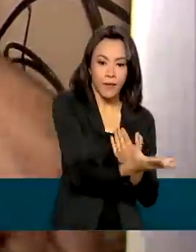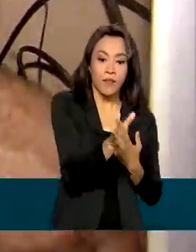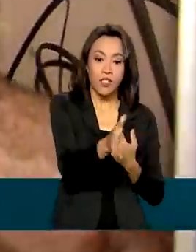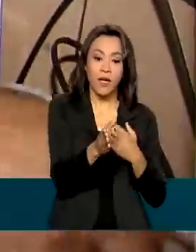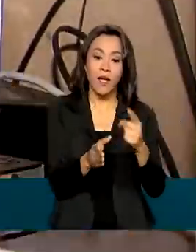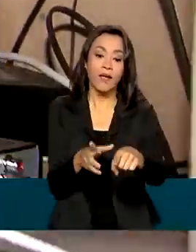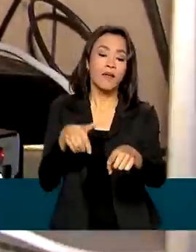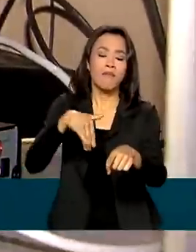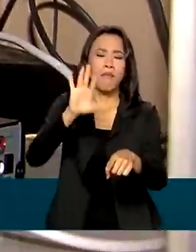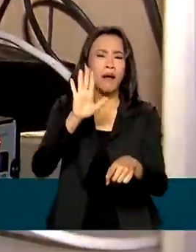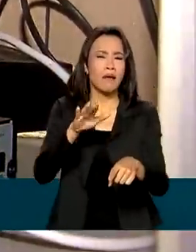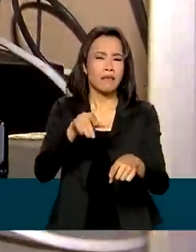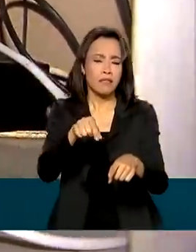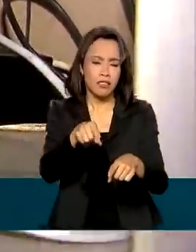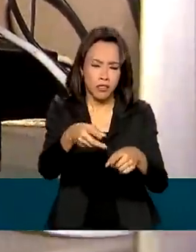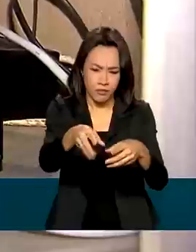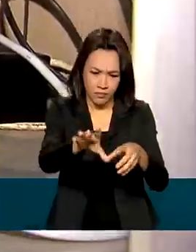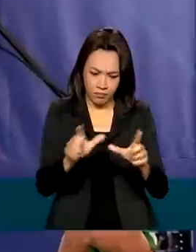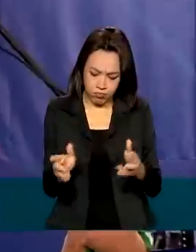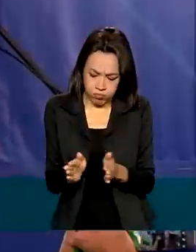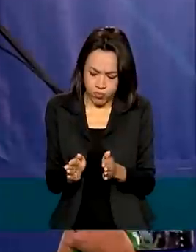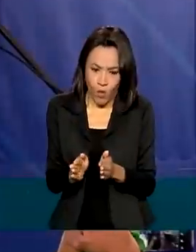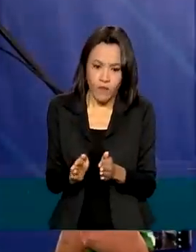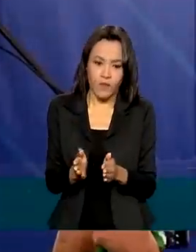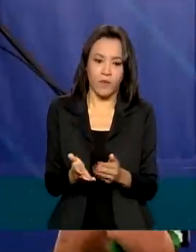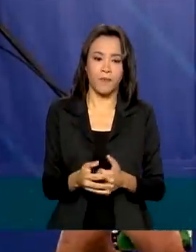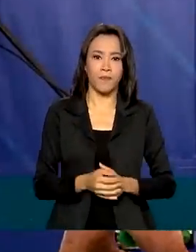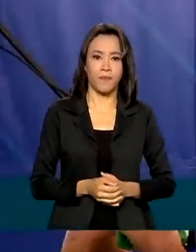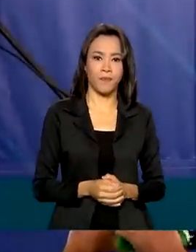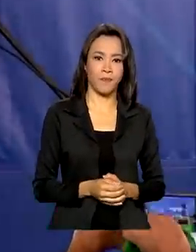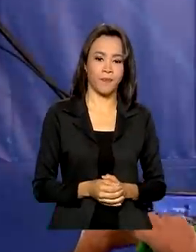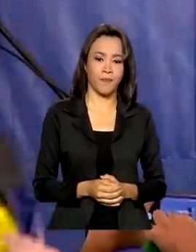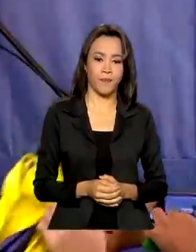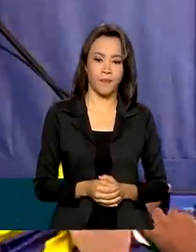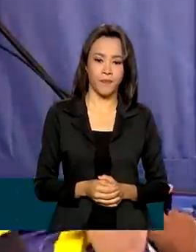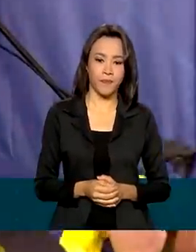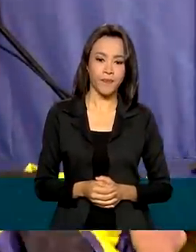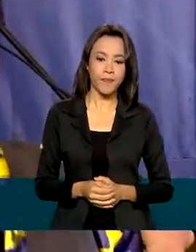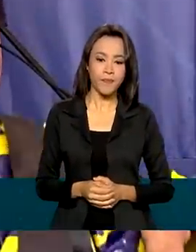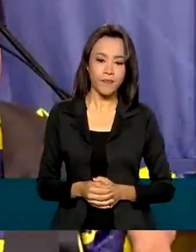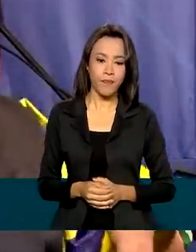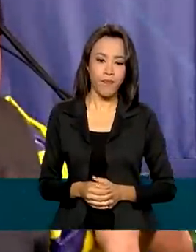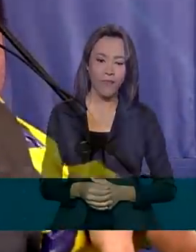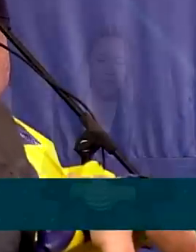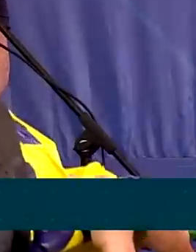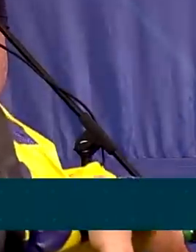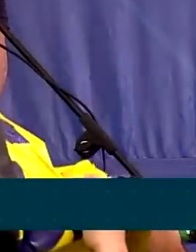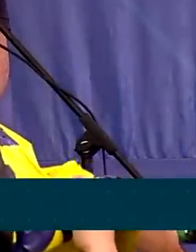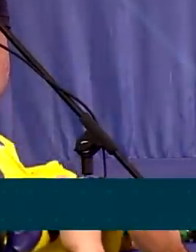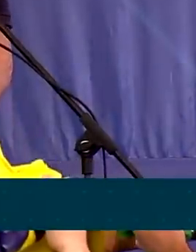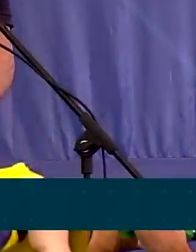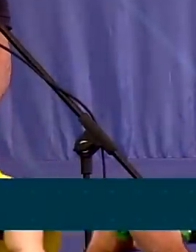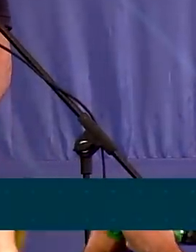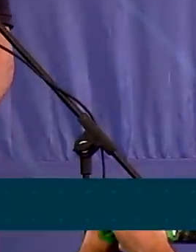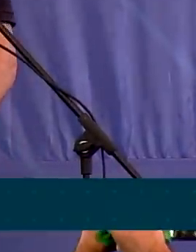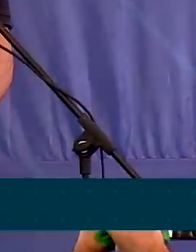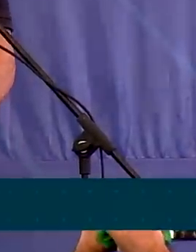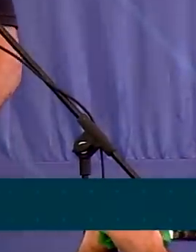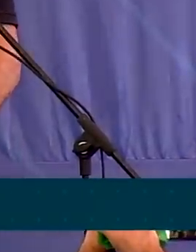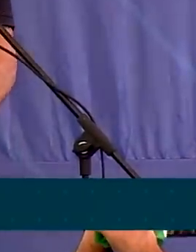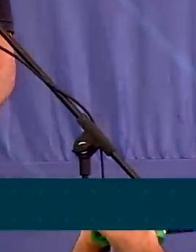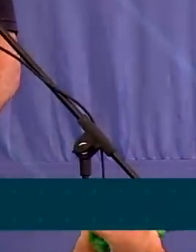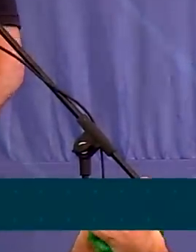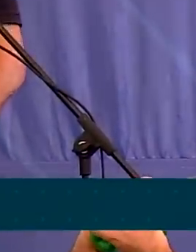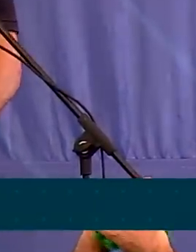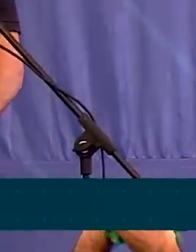kits de conversores digitais. Vamos começar com 700 mil pessoas nos próximos meses e vamos chegar